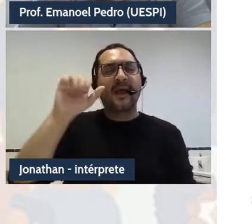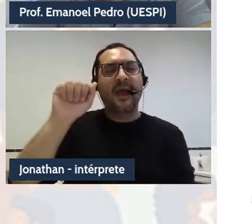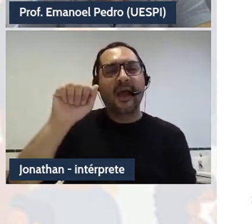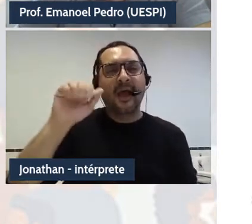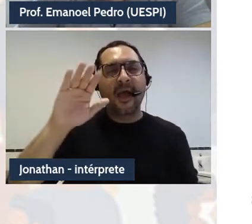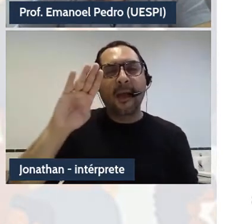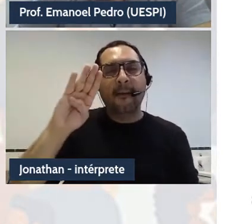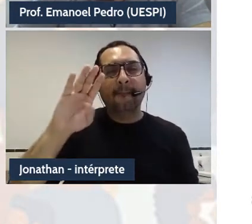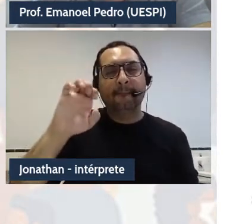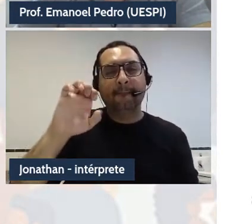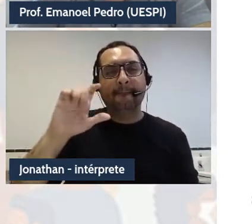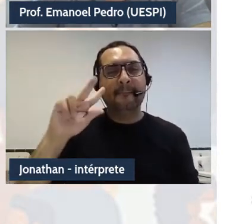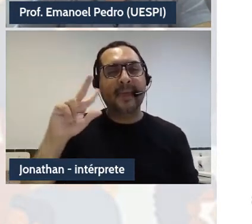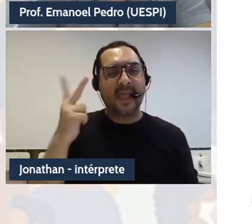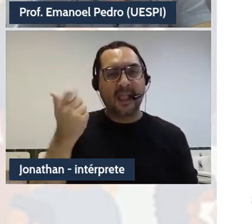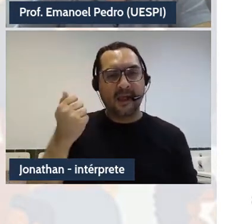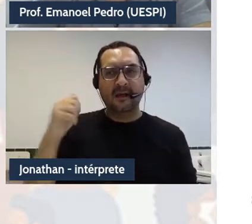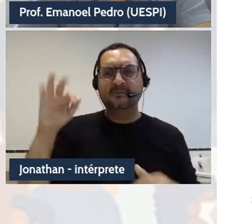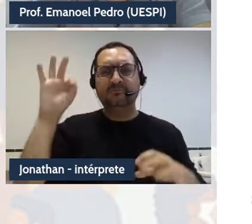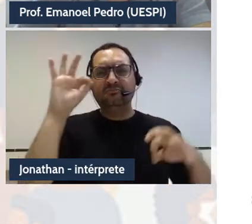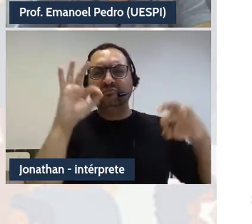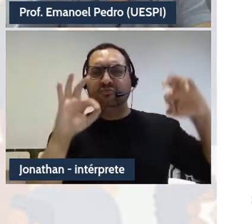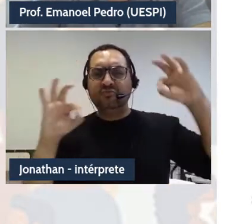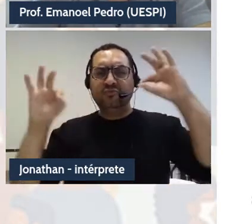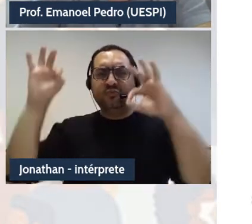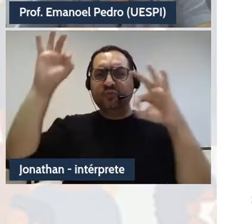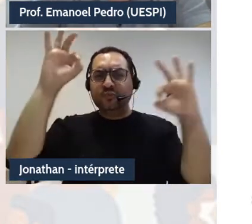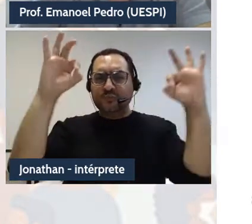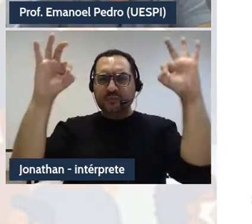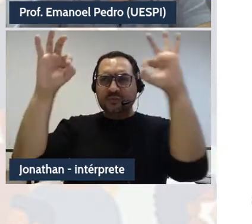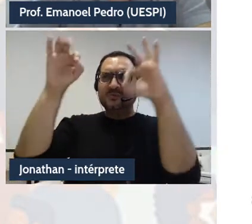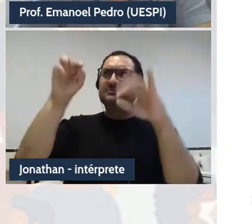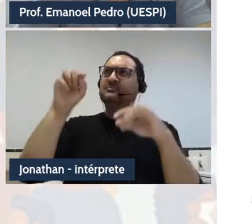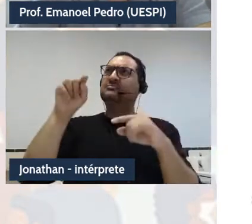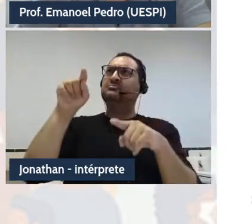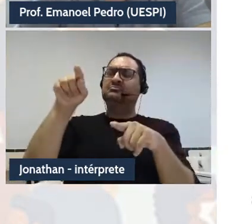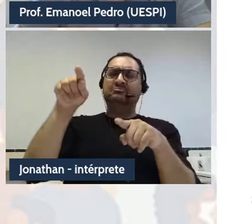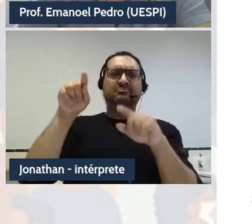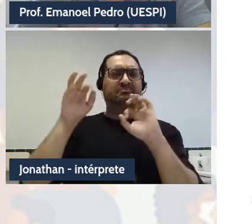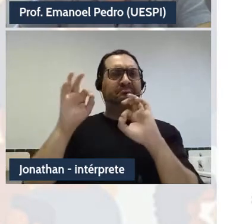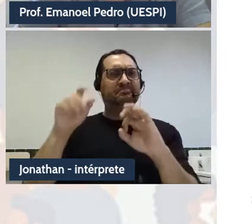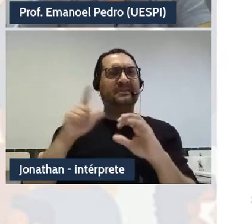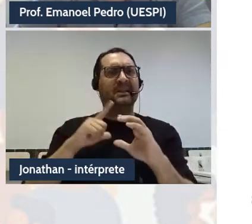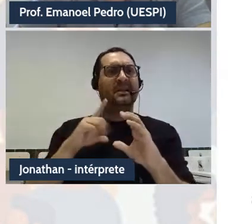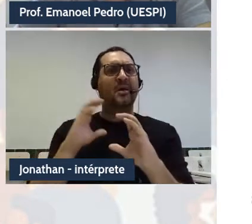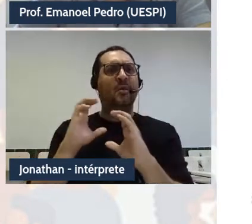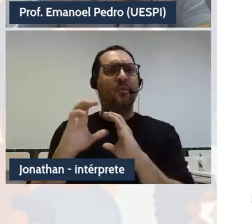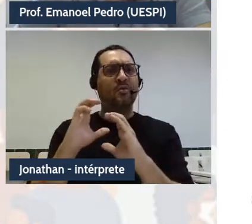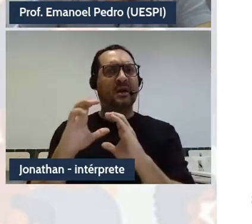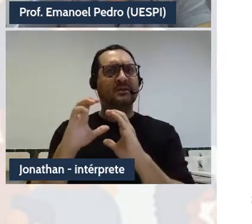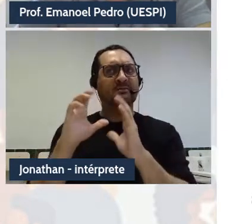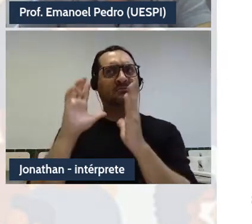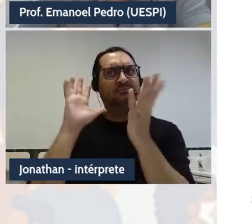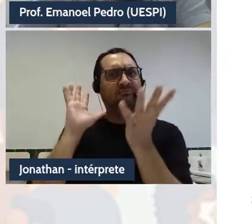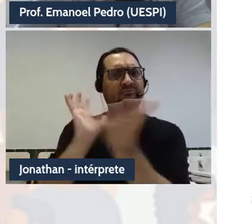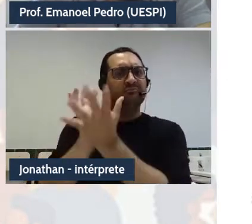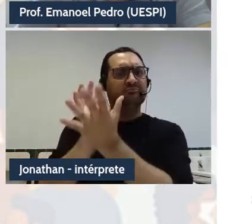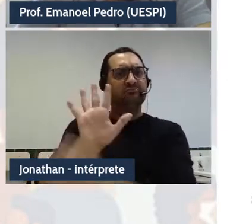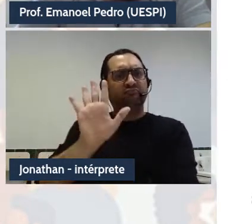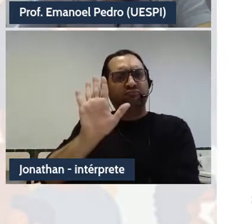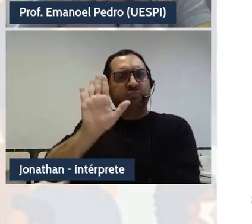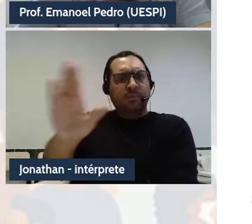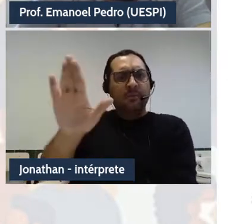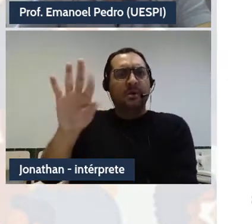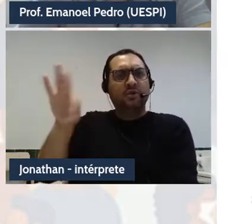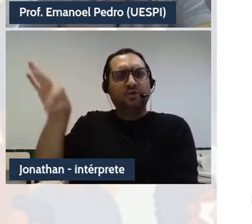mundo animal, porque apresentam ou apresentariam um processo rudimentar de comunicação, caracterizado a maneira